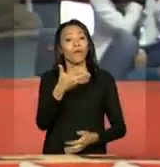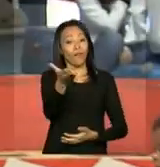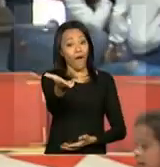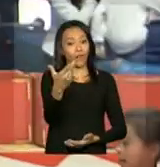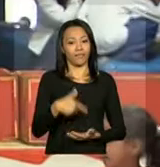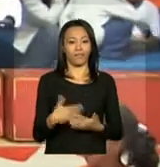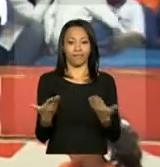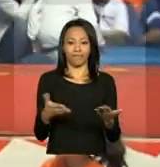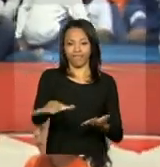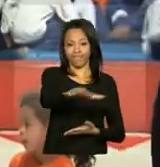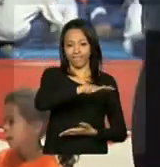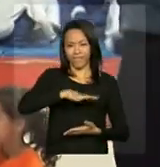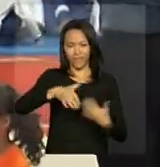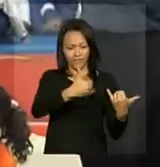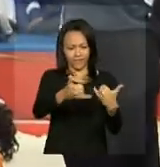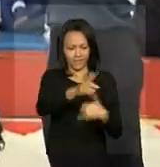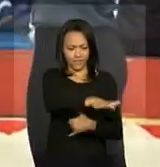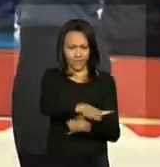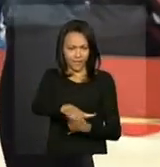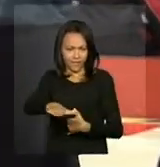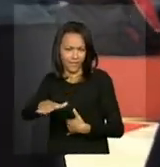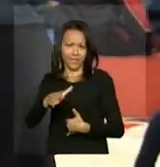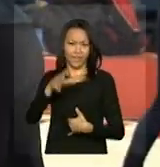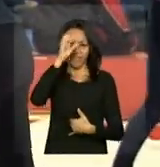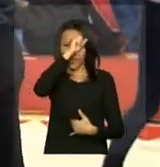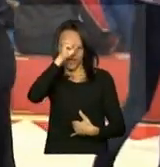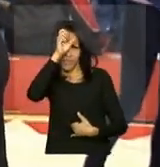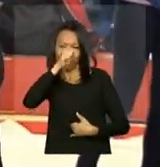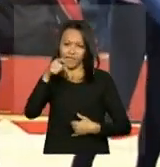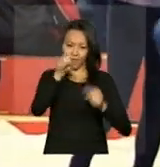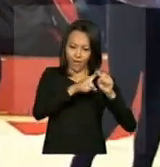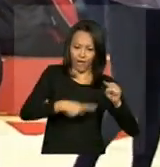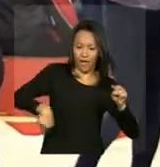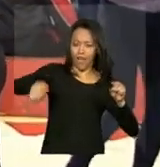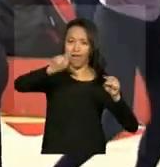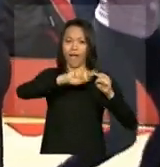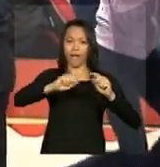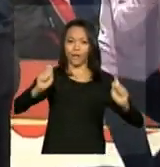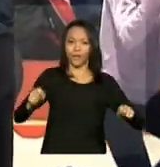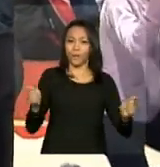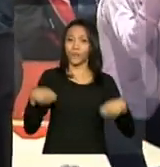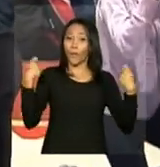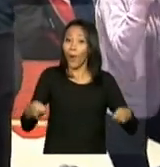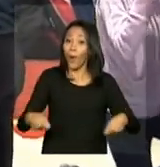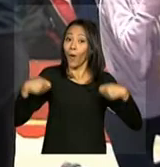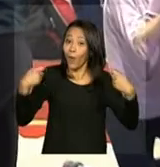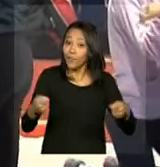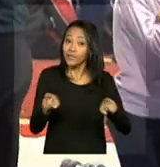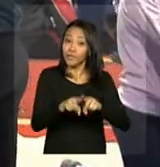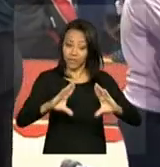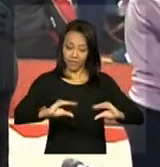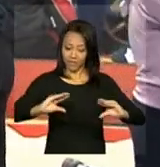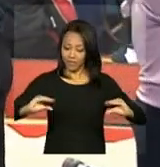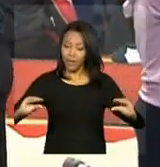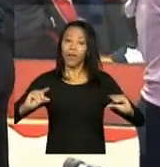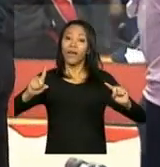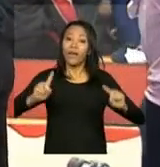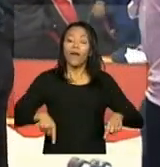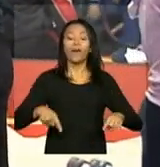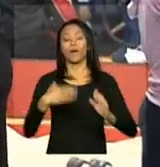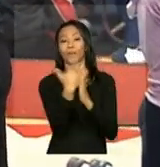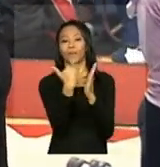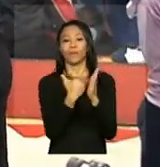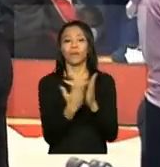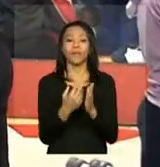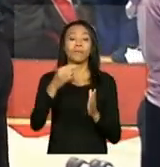picadeiro. São crianças que aprendem em meio a arcos, cordas, acrobacias e colchonetes. É o programa Mais